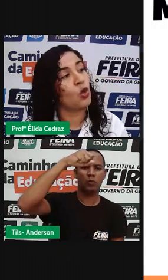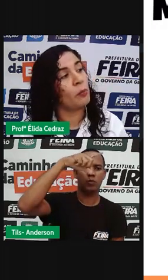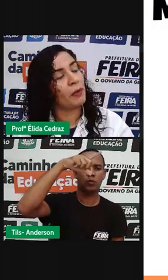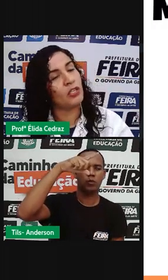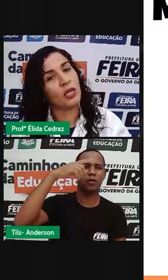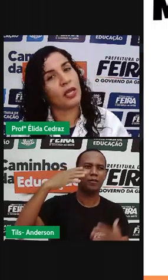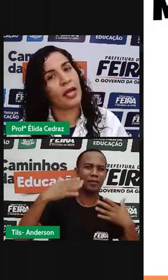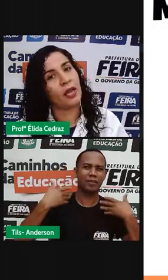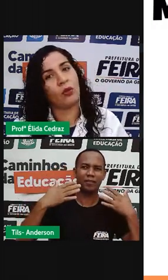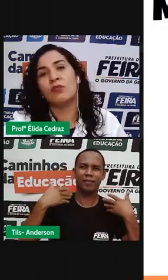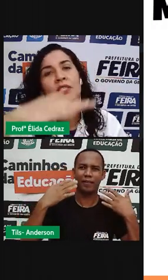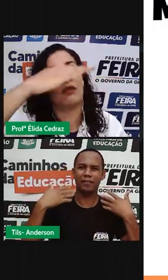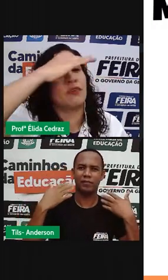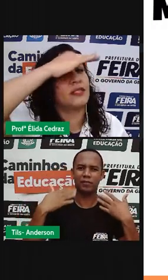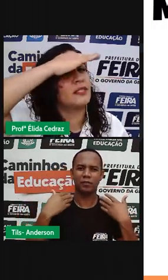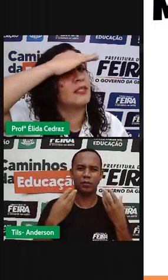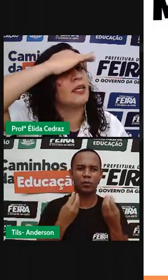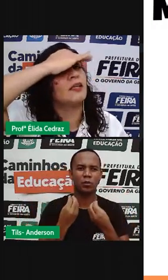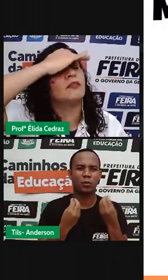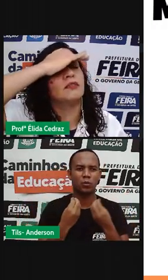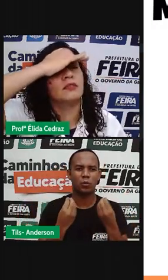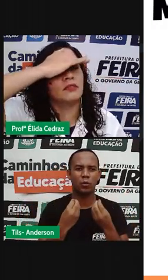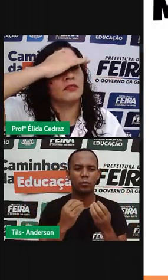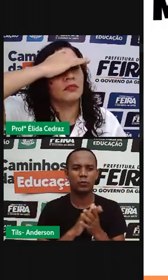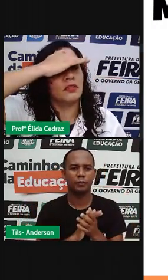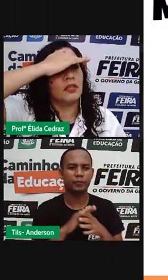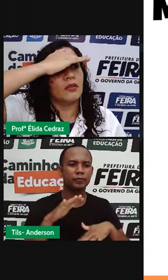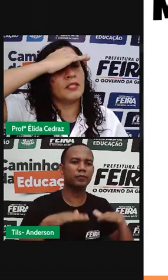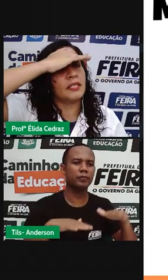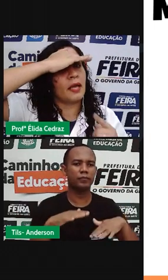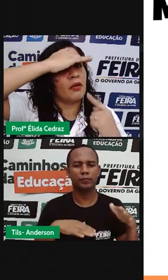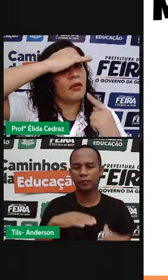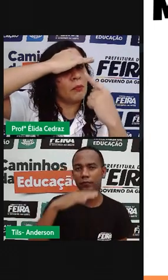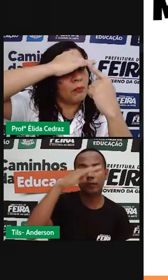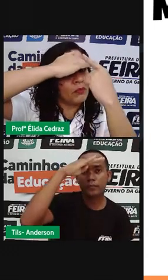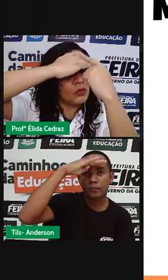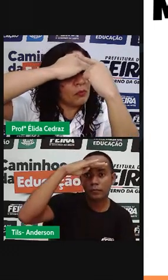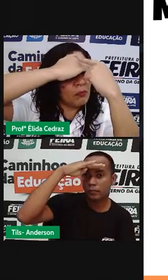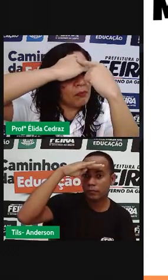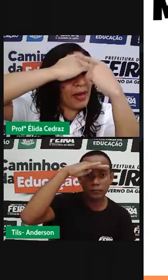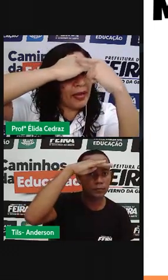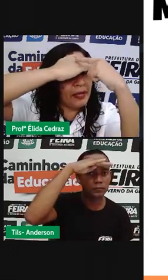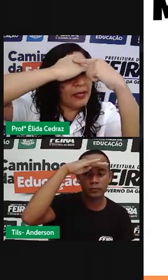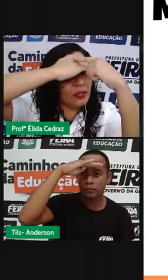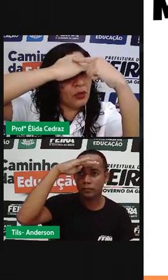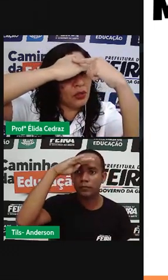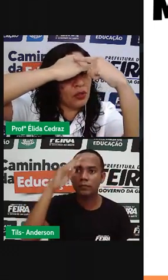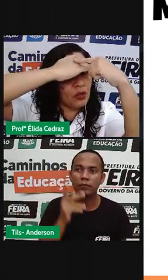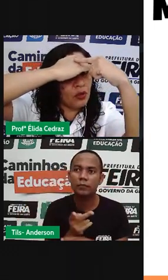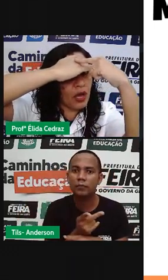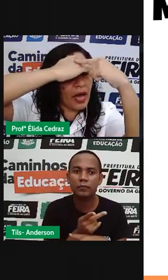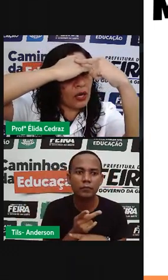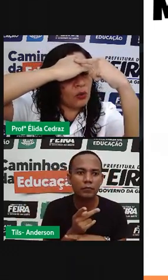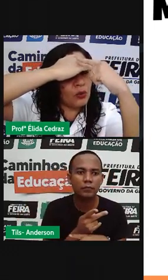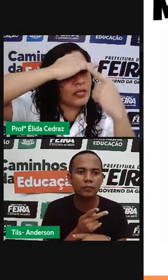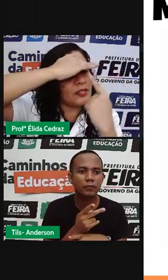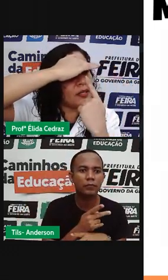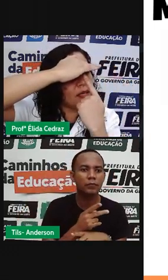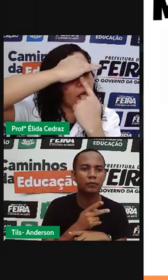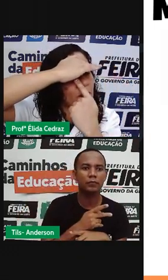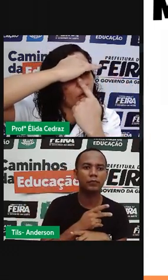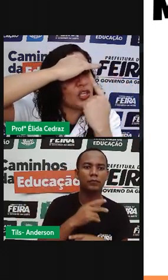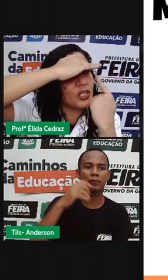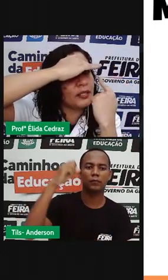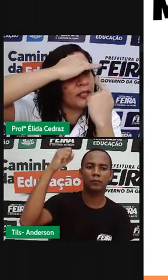sombra para enxergar longe? Você não faz assim? Você está barrando a luz